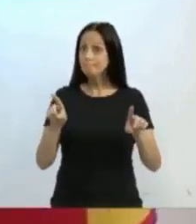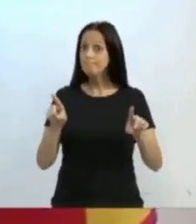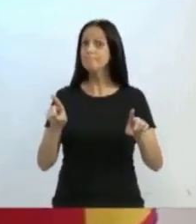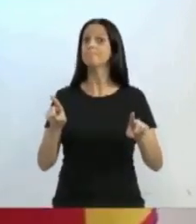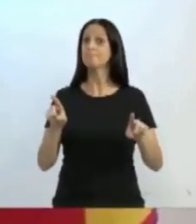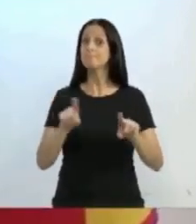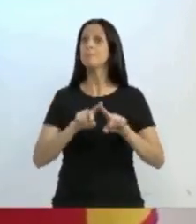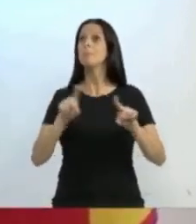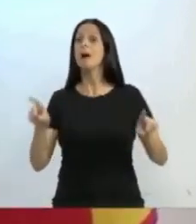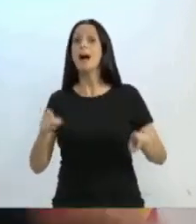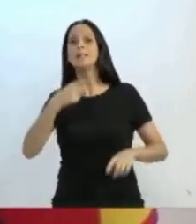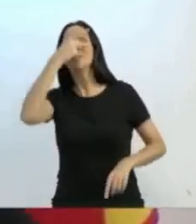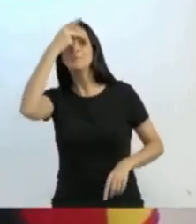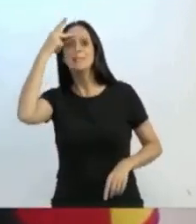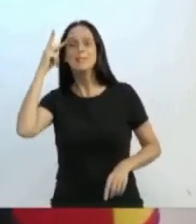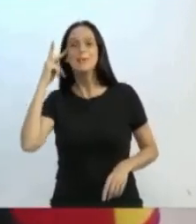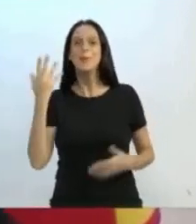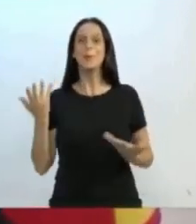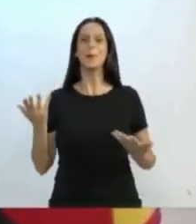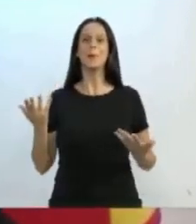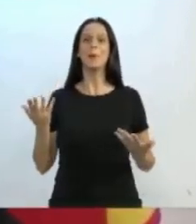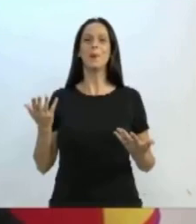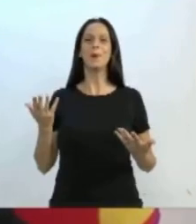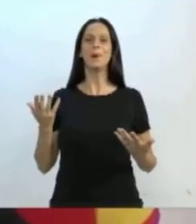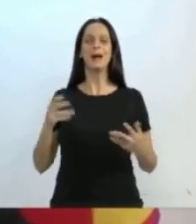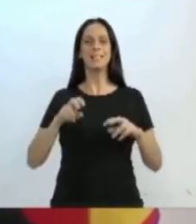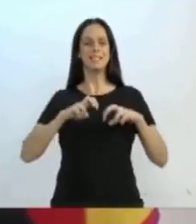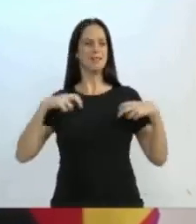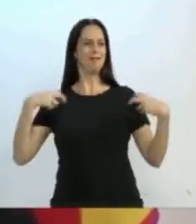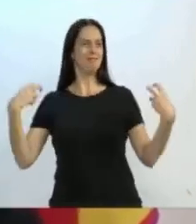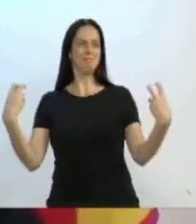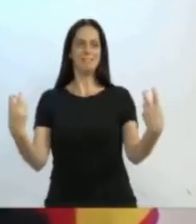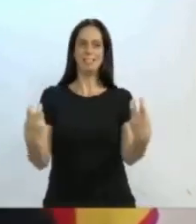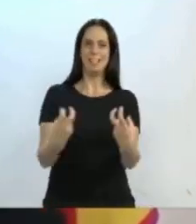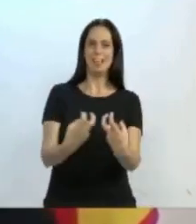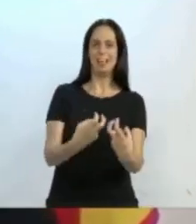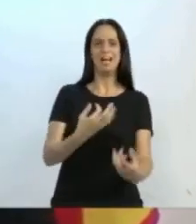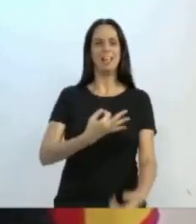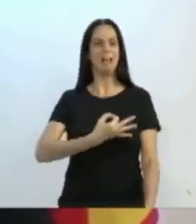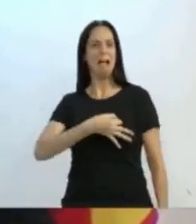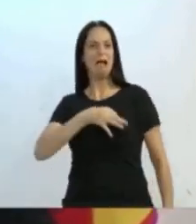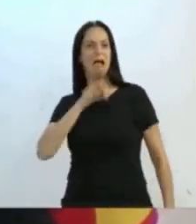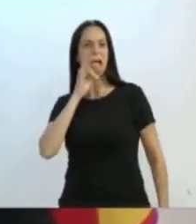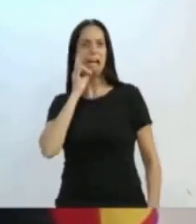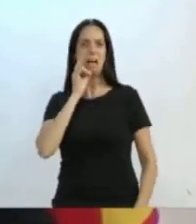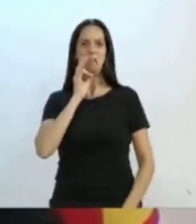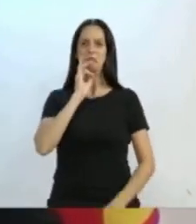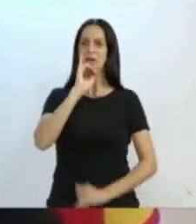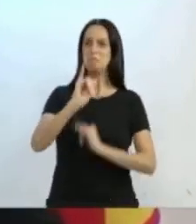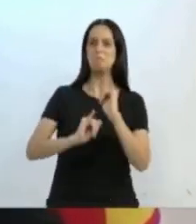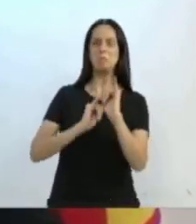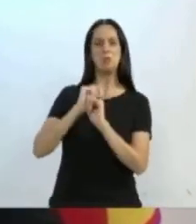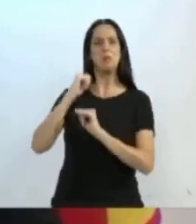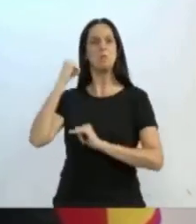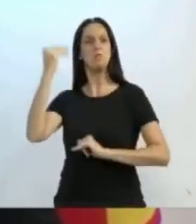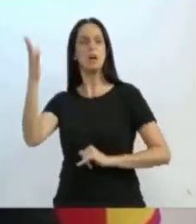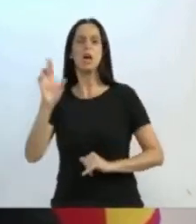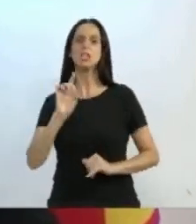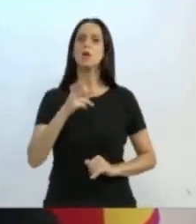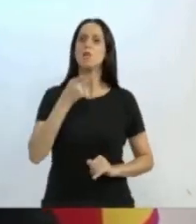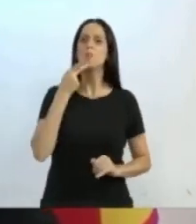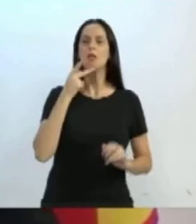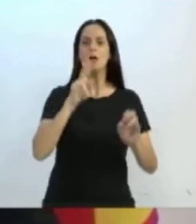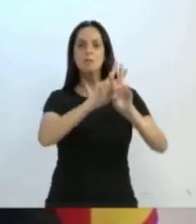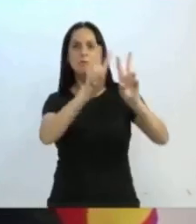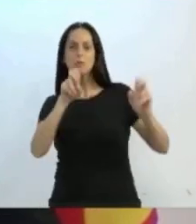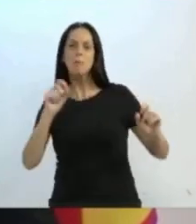pessoas ficam lá saboreando um café importado e nem preocupado e só falando em lockdown. Por